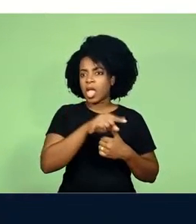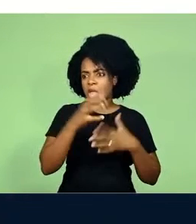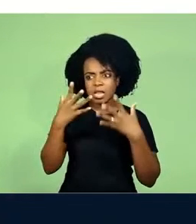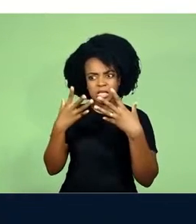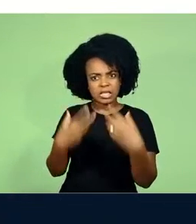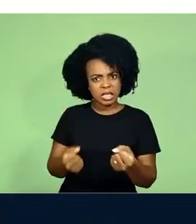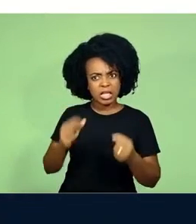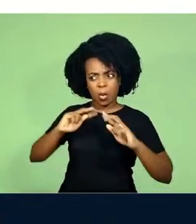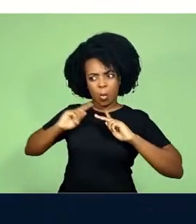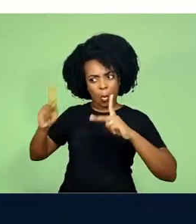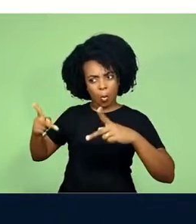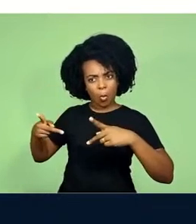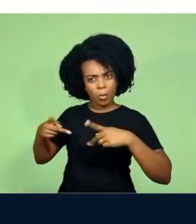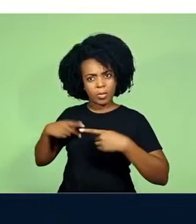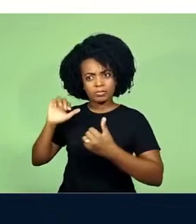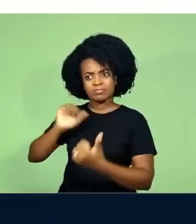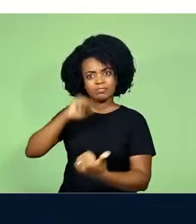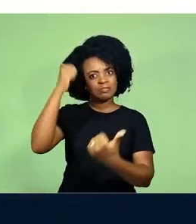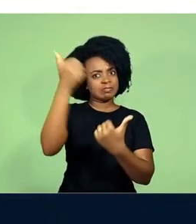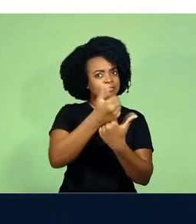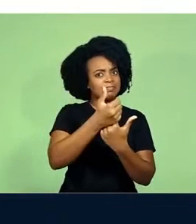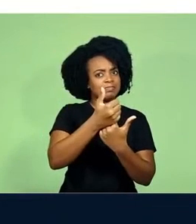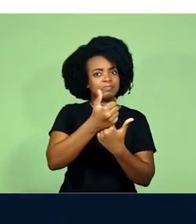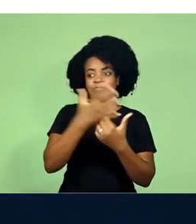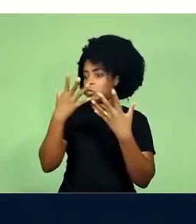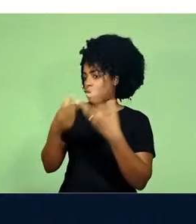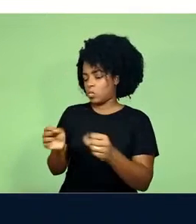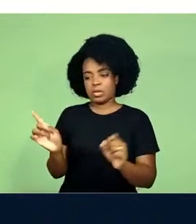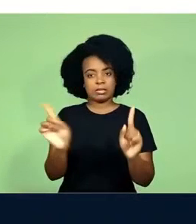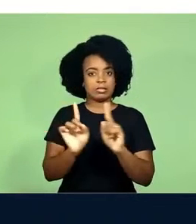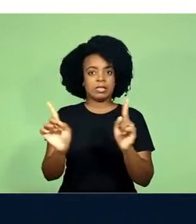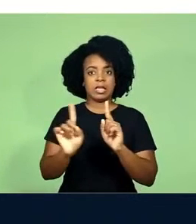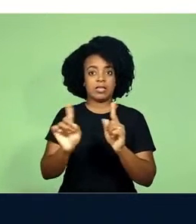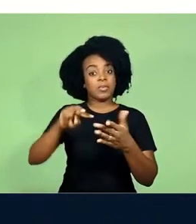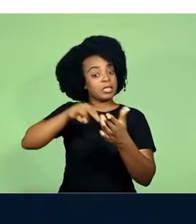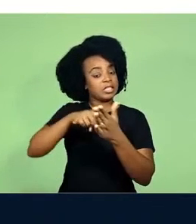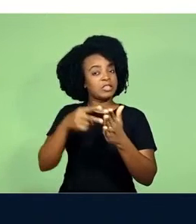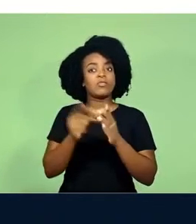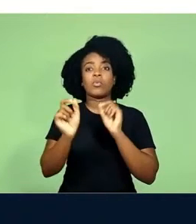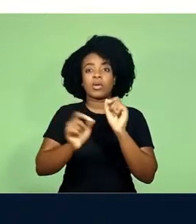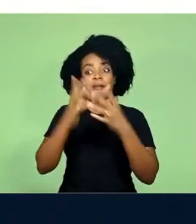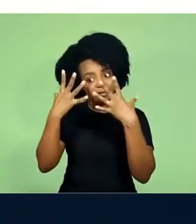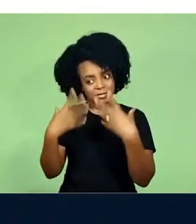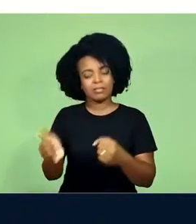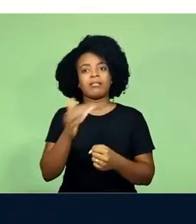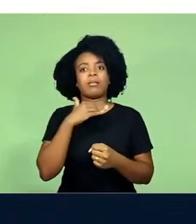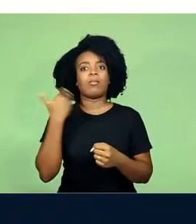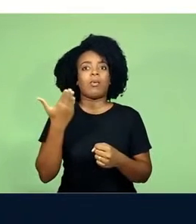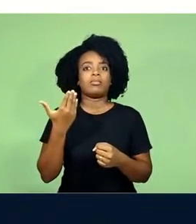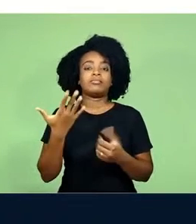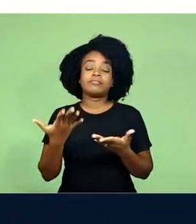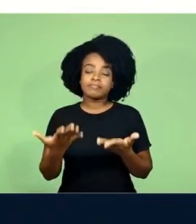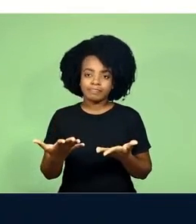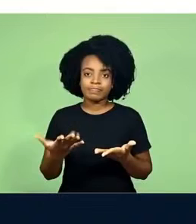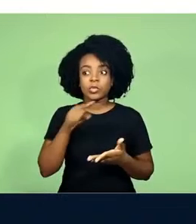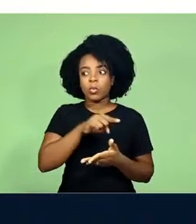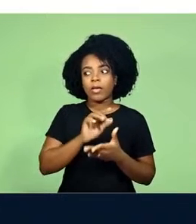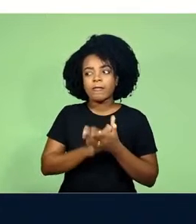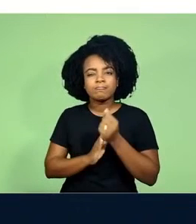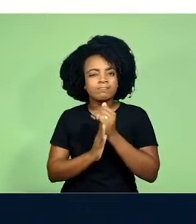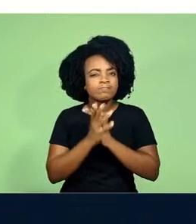missão, o que, na verdade, seria aceitar a sua própria morte. Então, Raul opera para